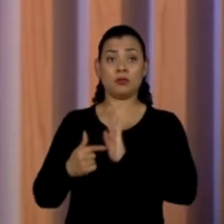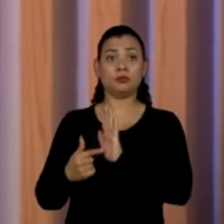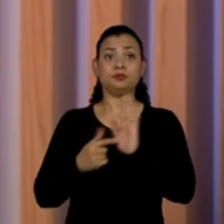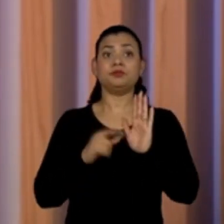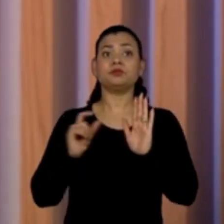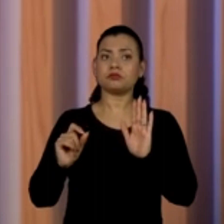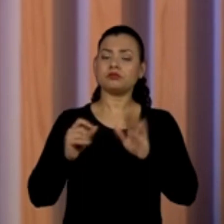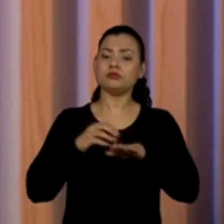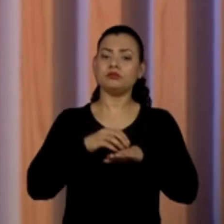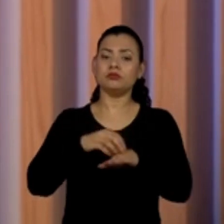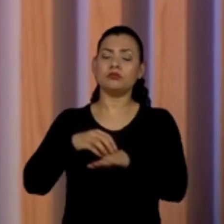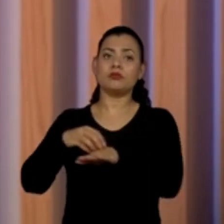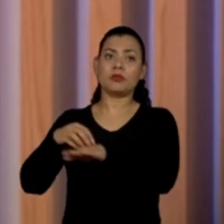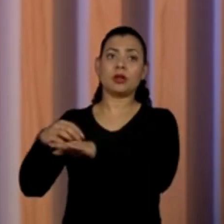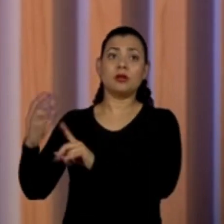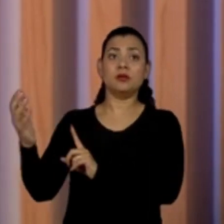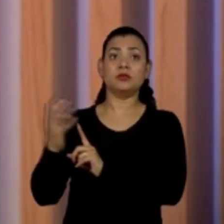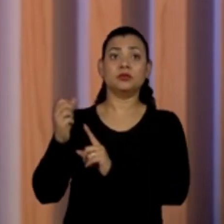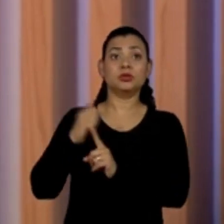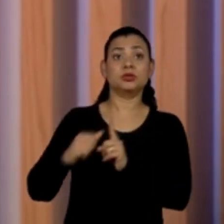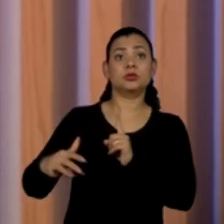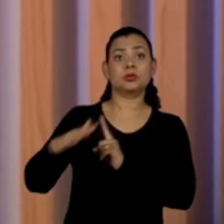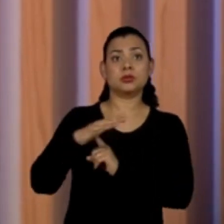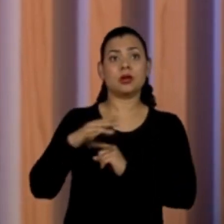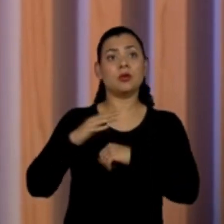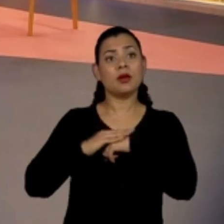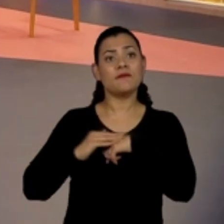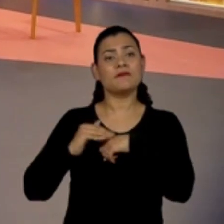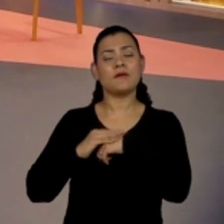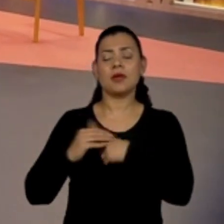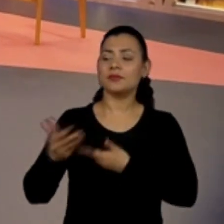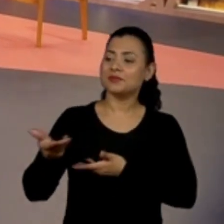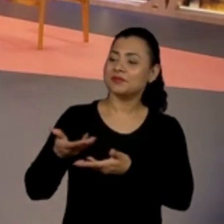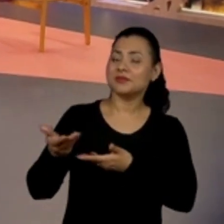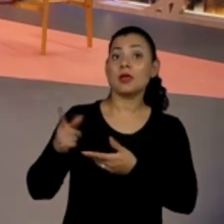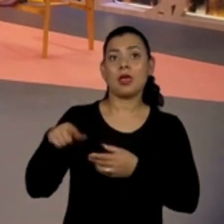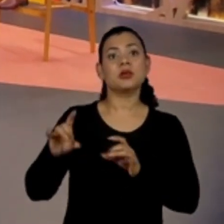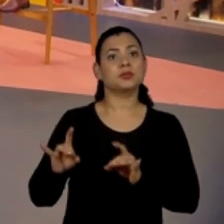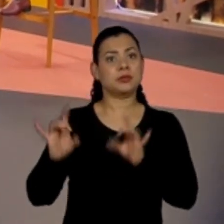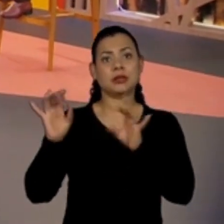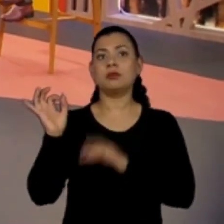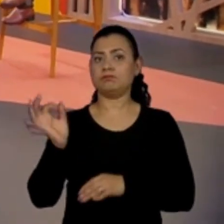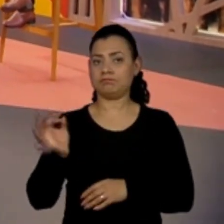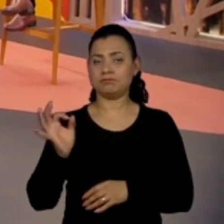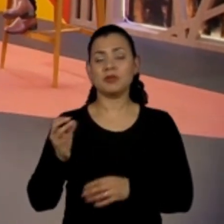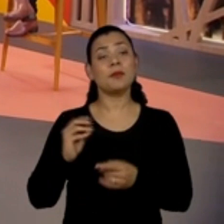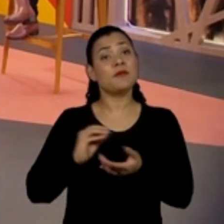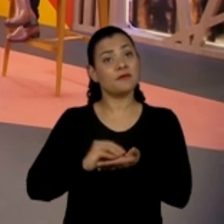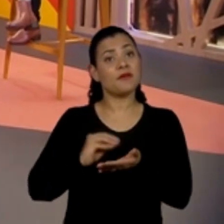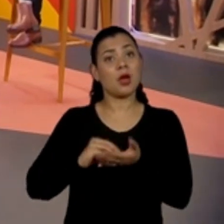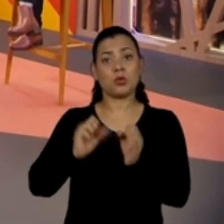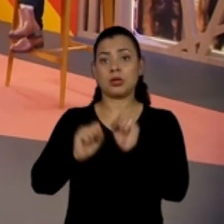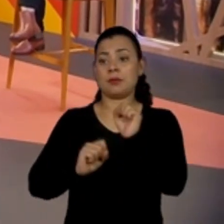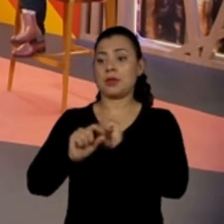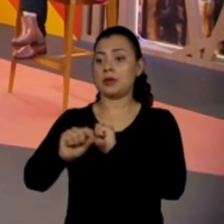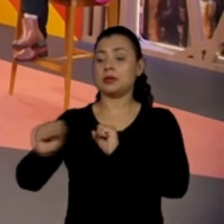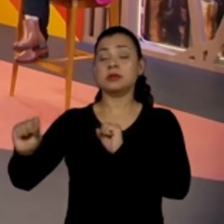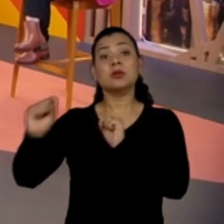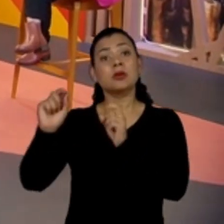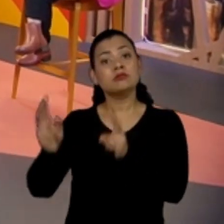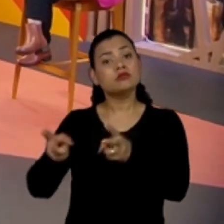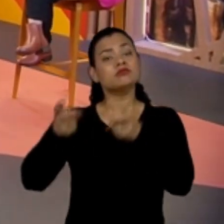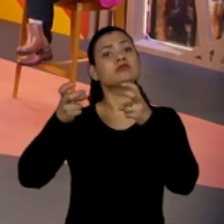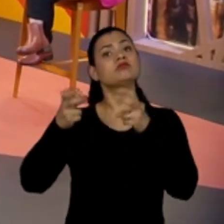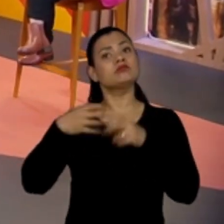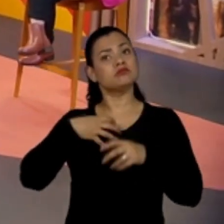além da mobilidade, um impacto social, um afeto, é com certeza um diferencial, e eu acho que falta para essas empresas enxergar